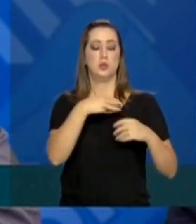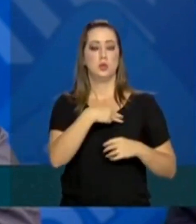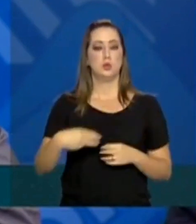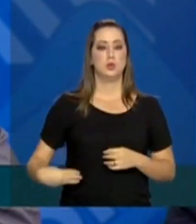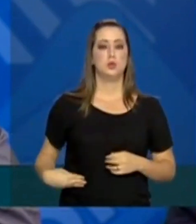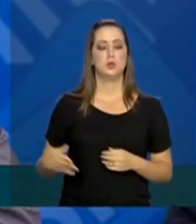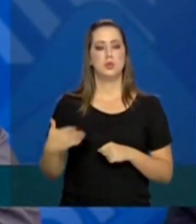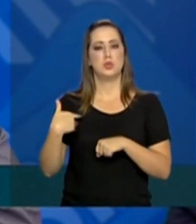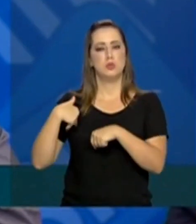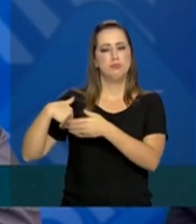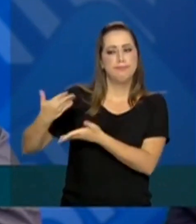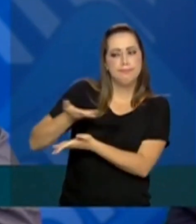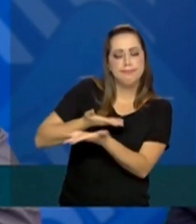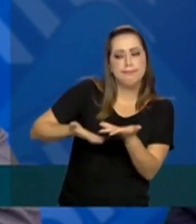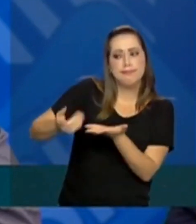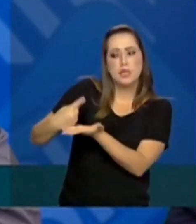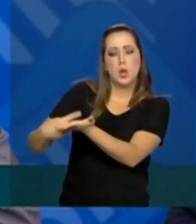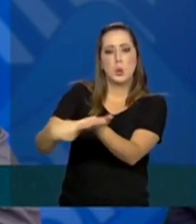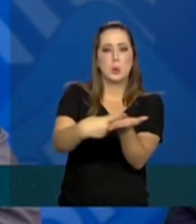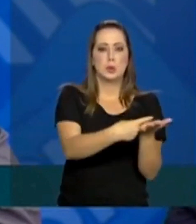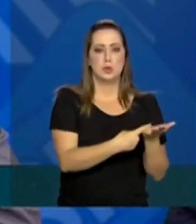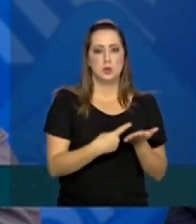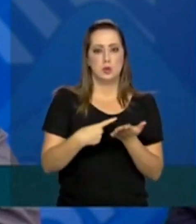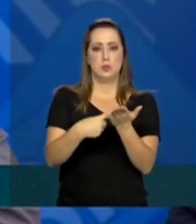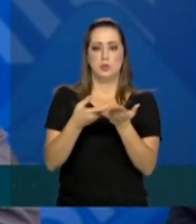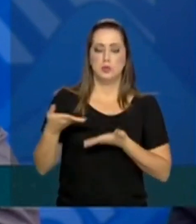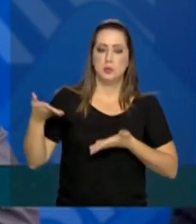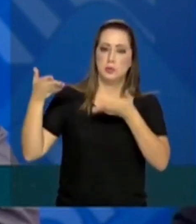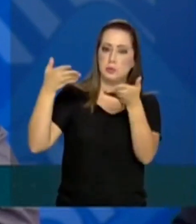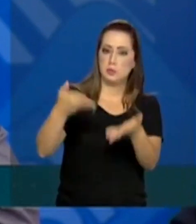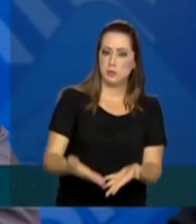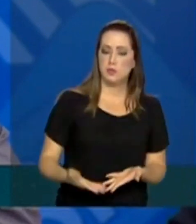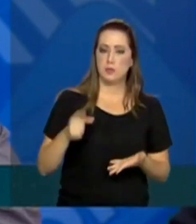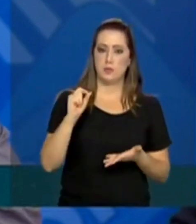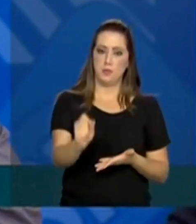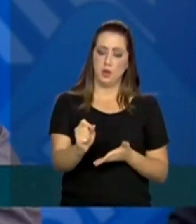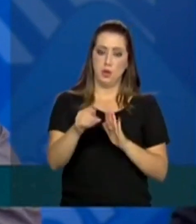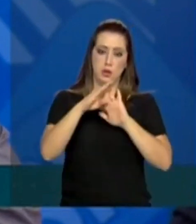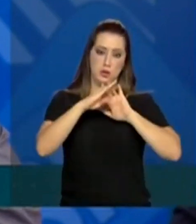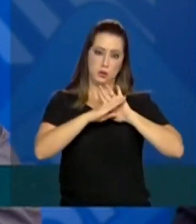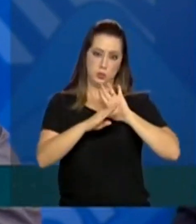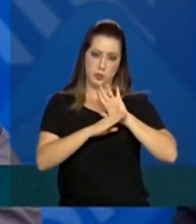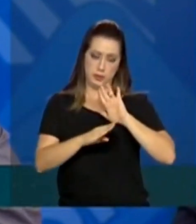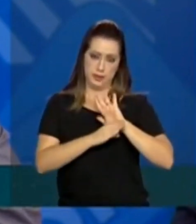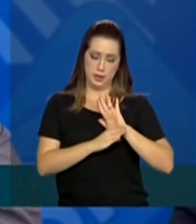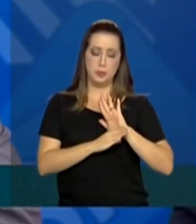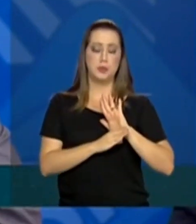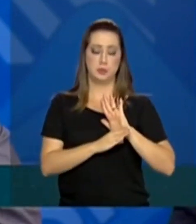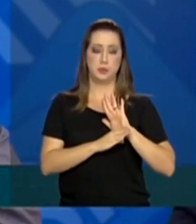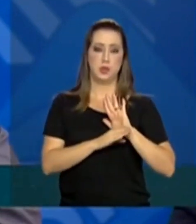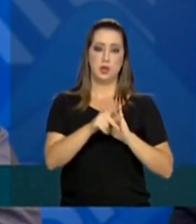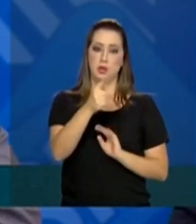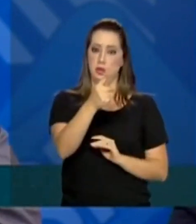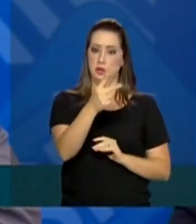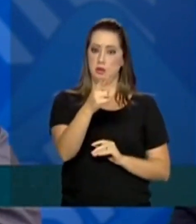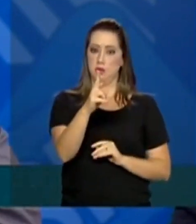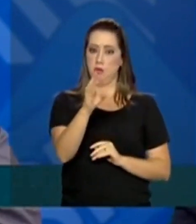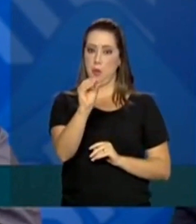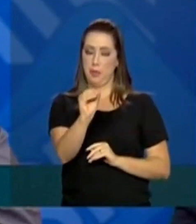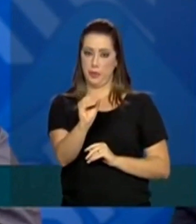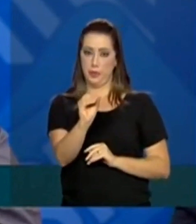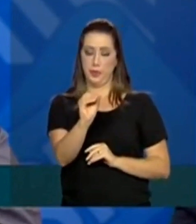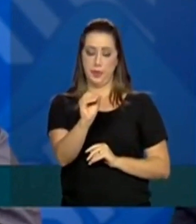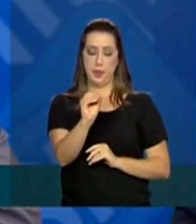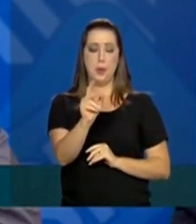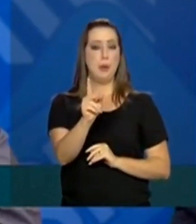covesse um comprometimento de todos e uma participação do programa ProBrasil. Eu vou detalhar na